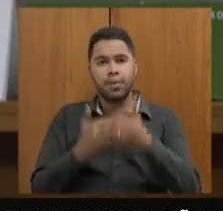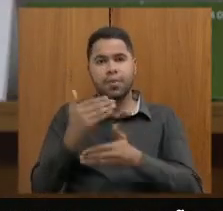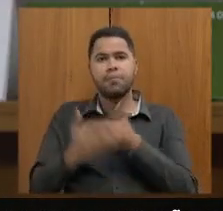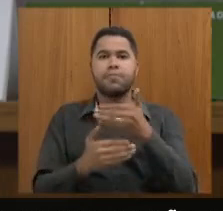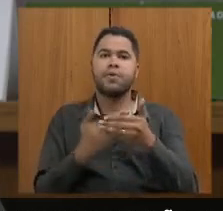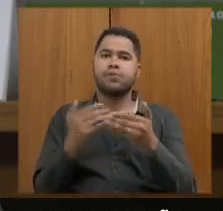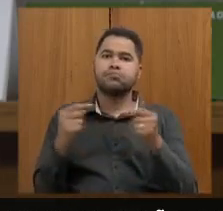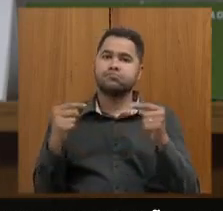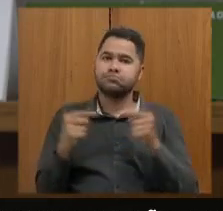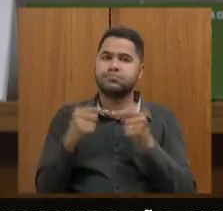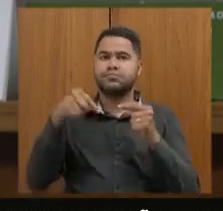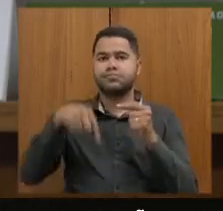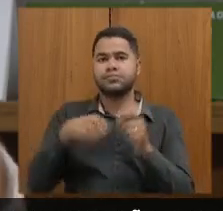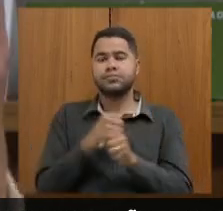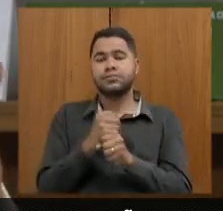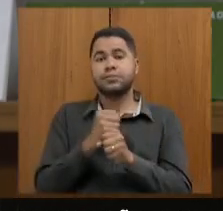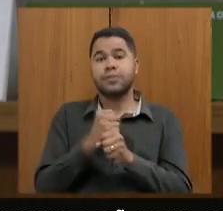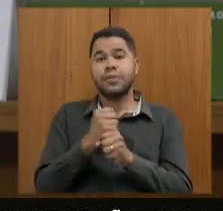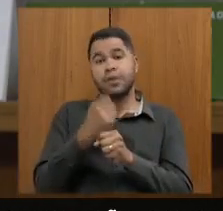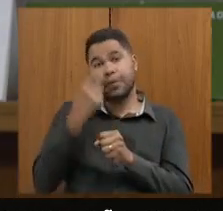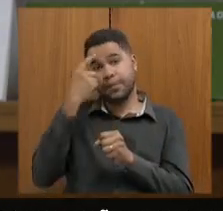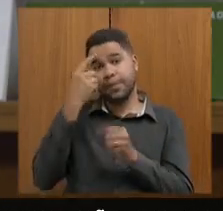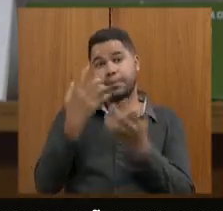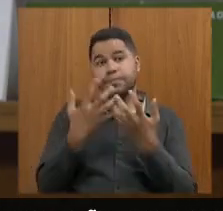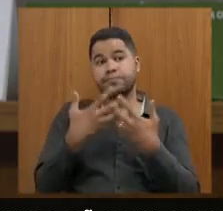considerável esse ano considerando inclusive